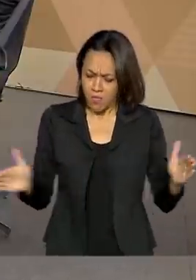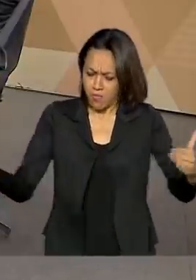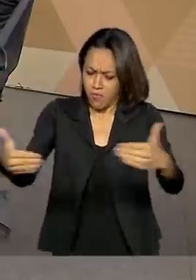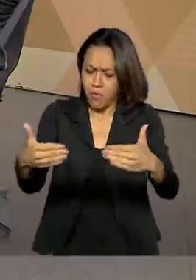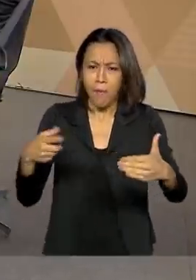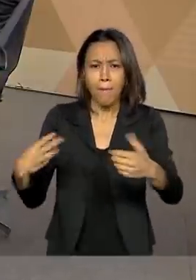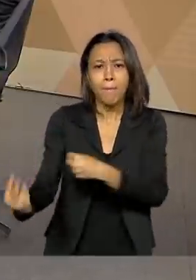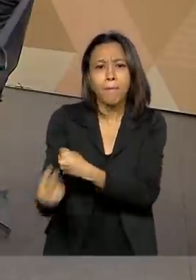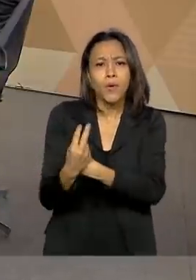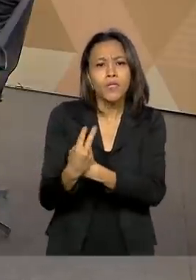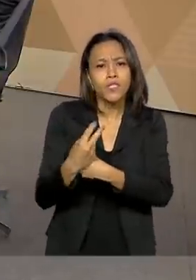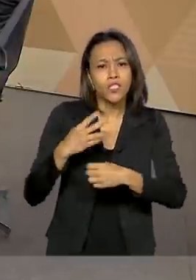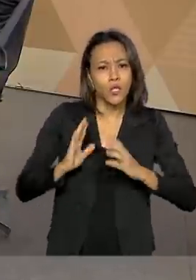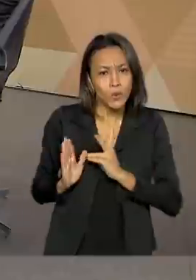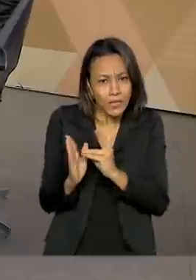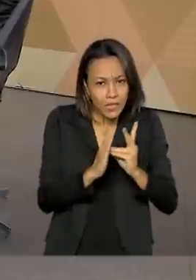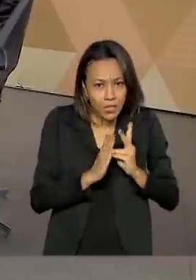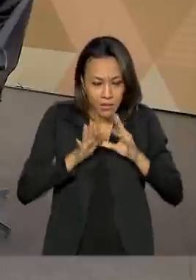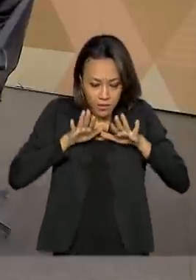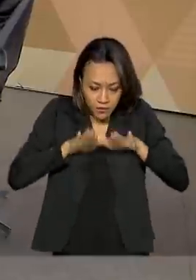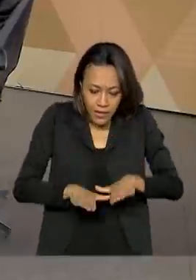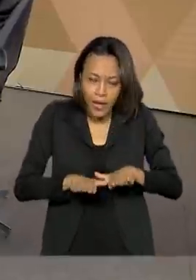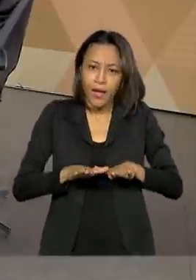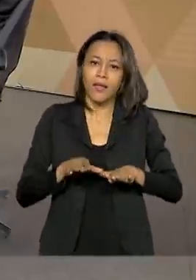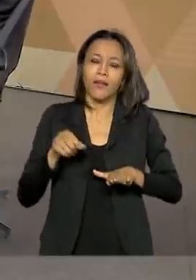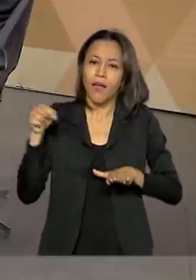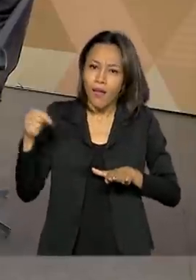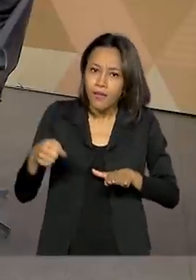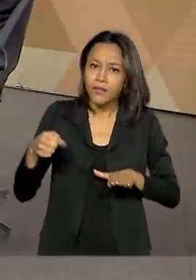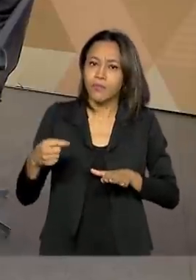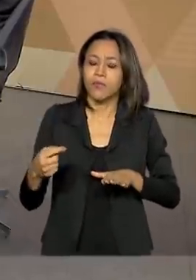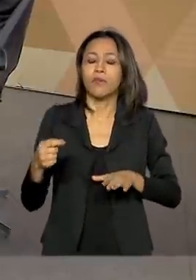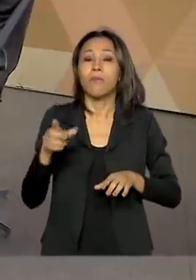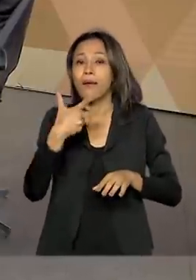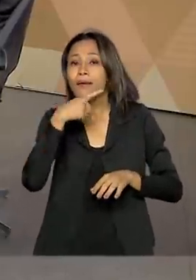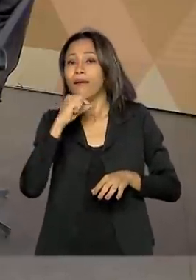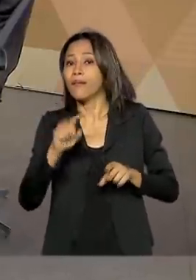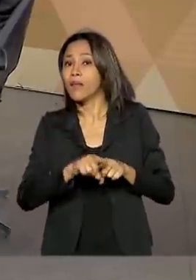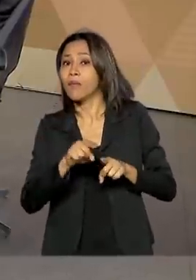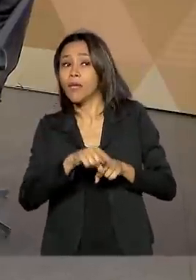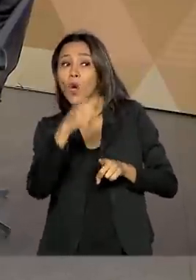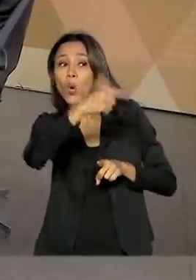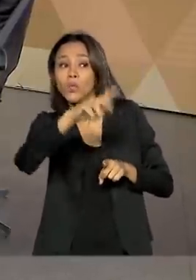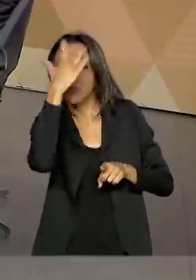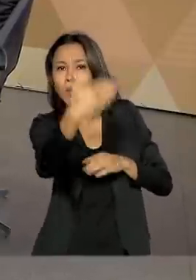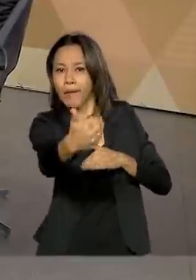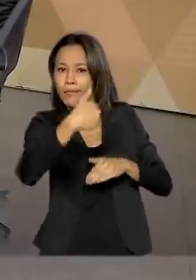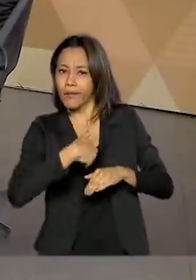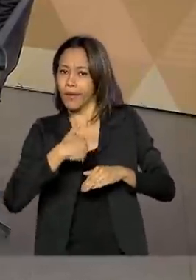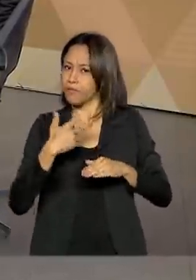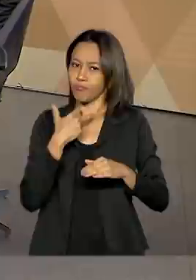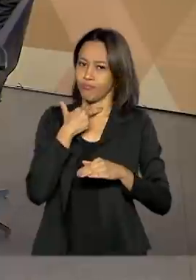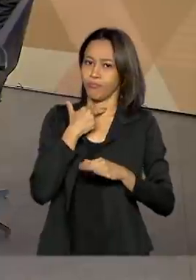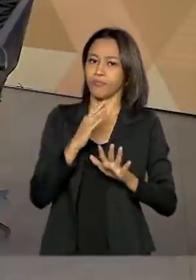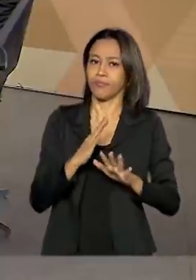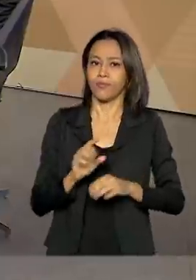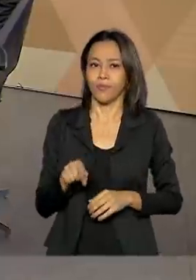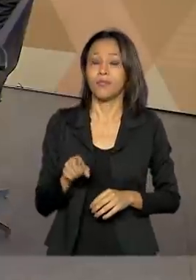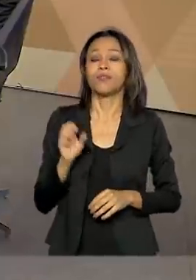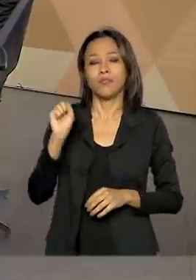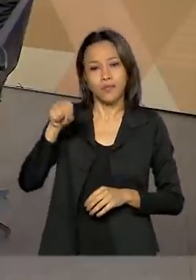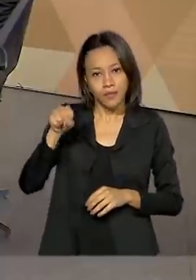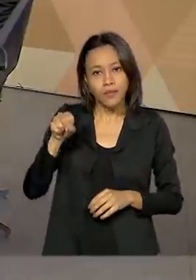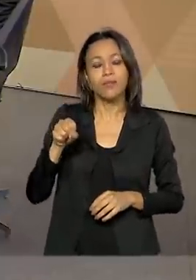é tanto para os indígenas não saírem das aldeias, como para quem não é das aldeias entrarem. Exatamente, principalmente na